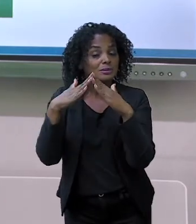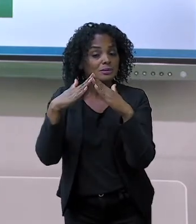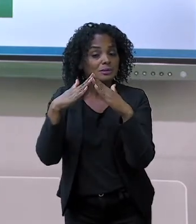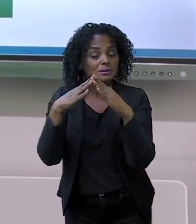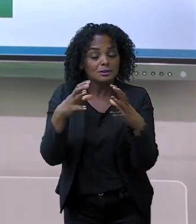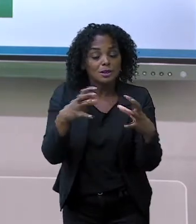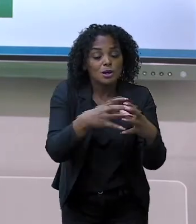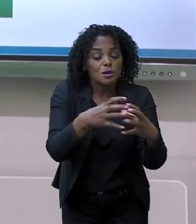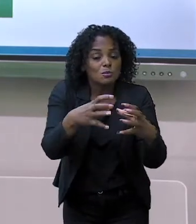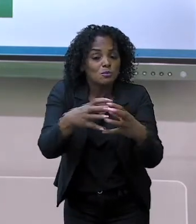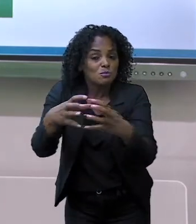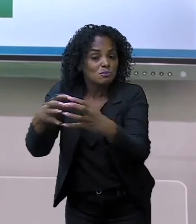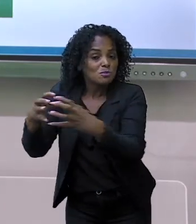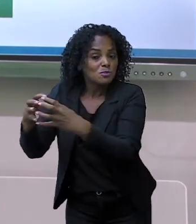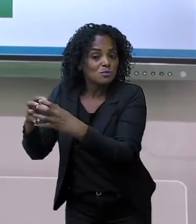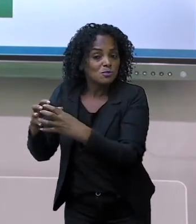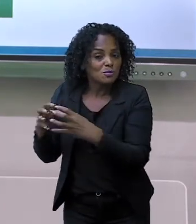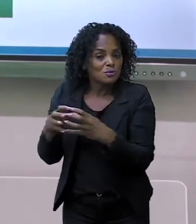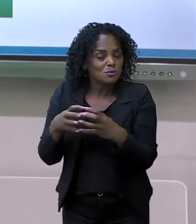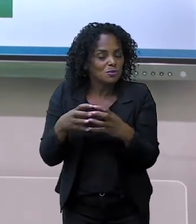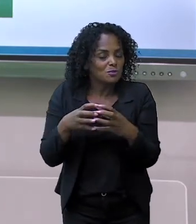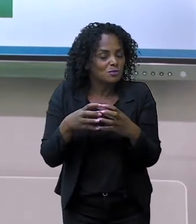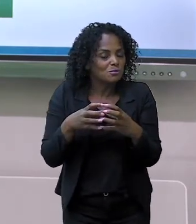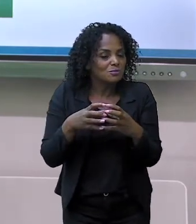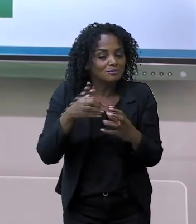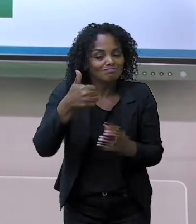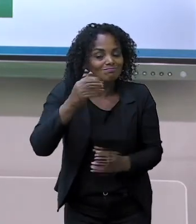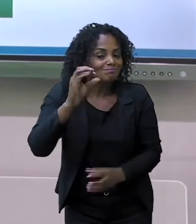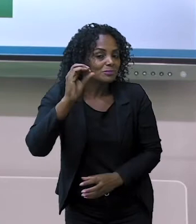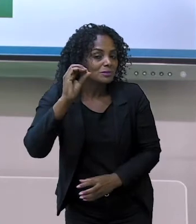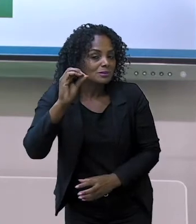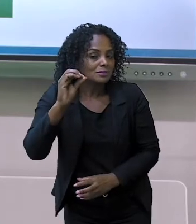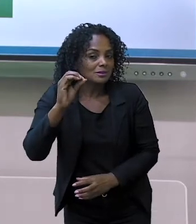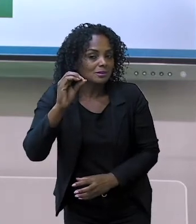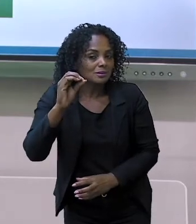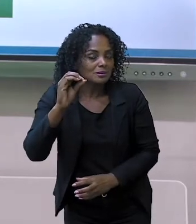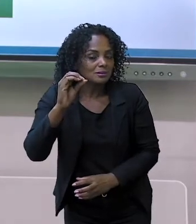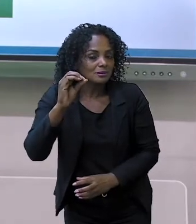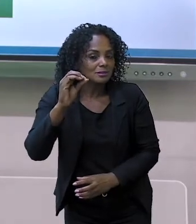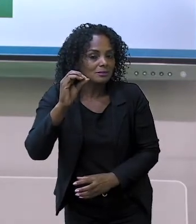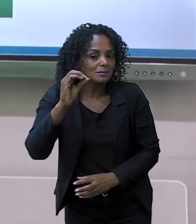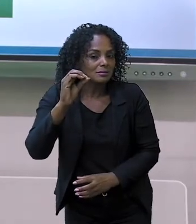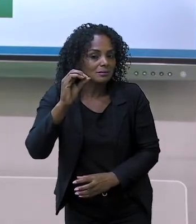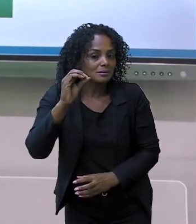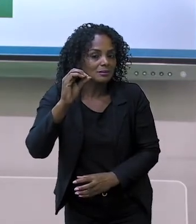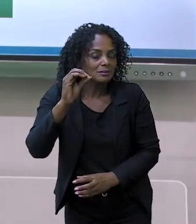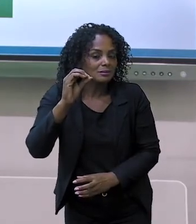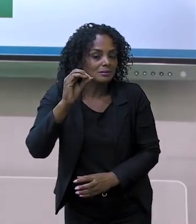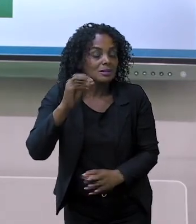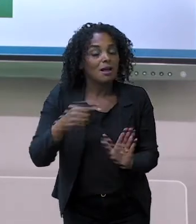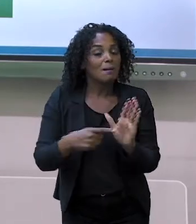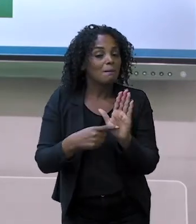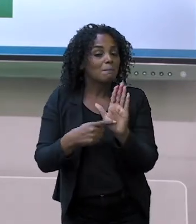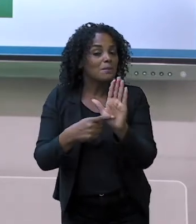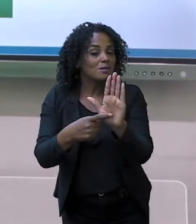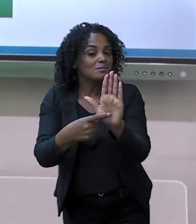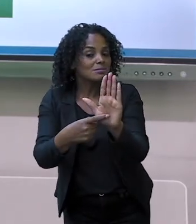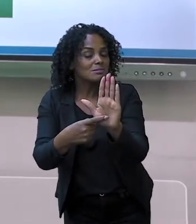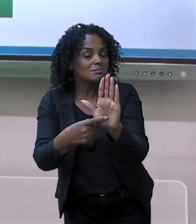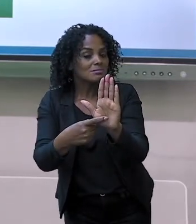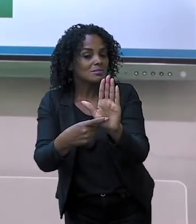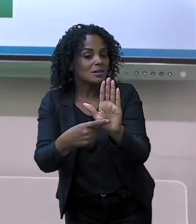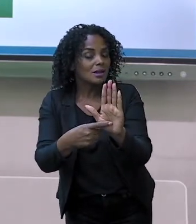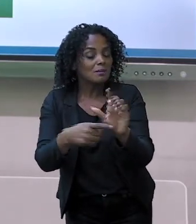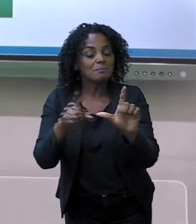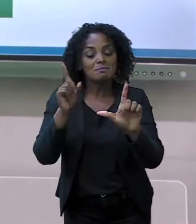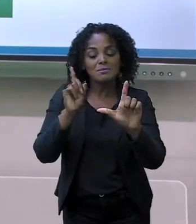Grupo de dez. Então, foi representado pela letra D, que ficou a